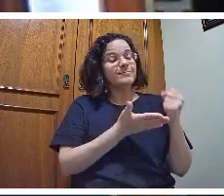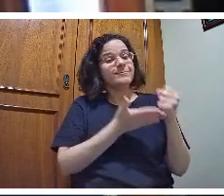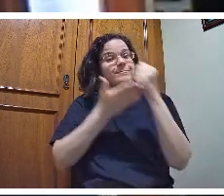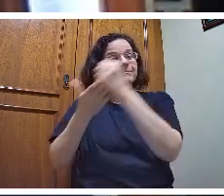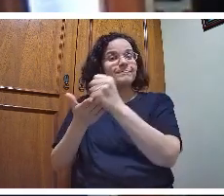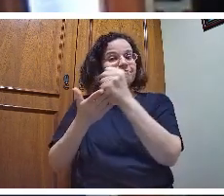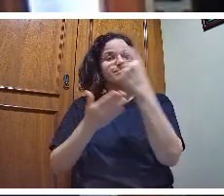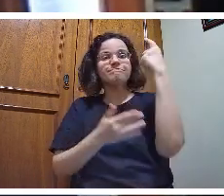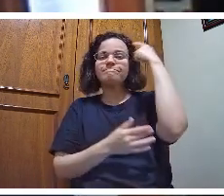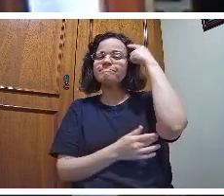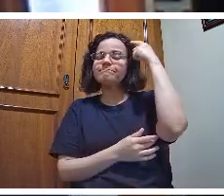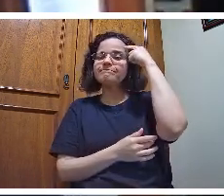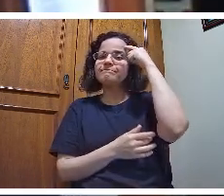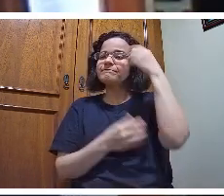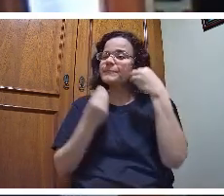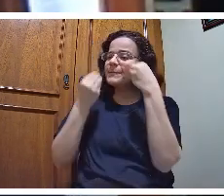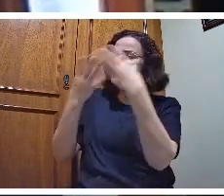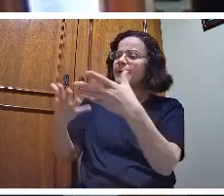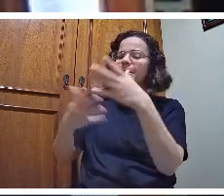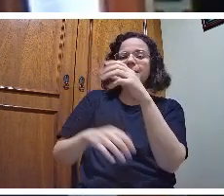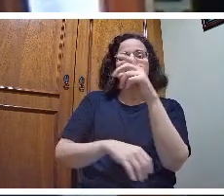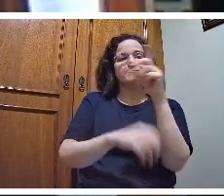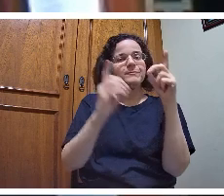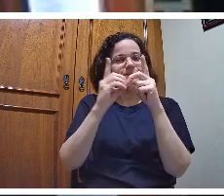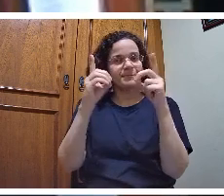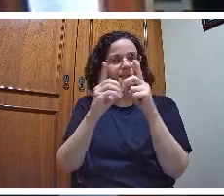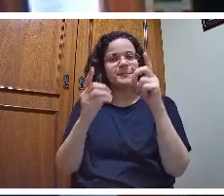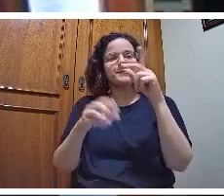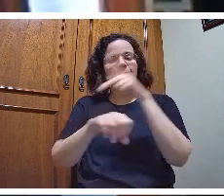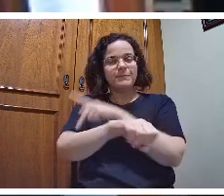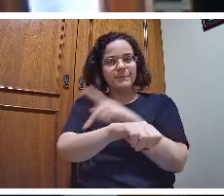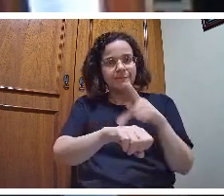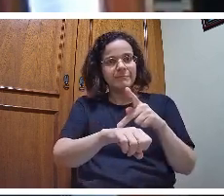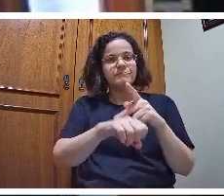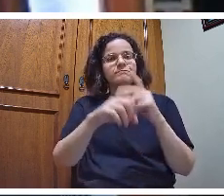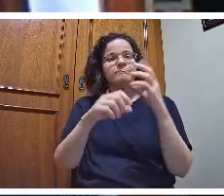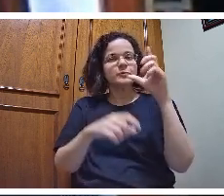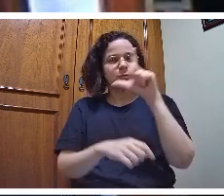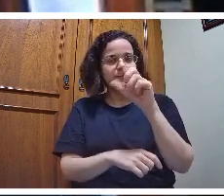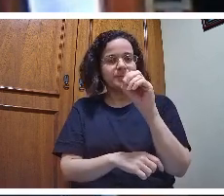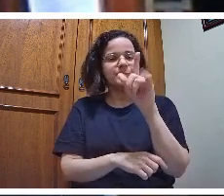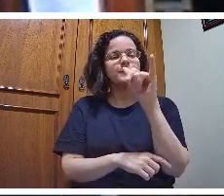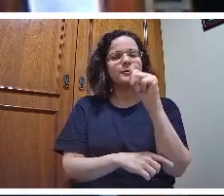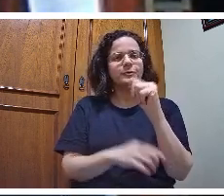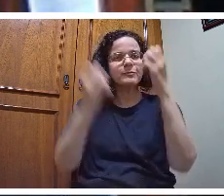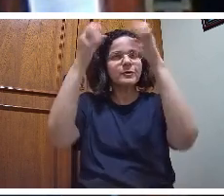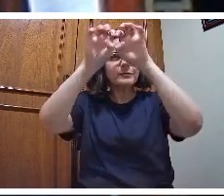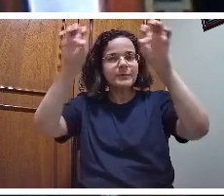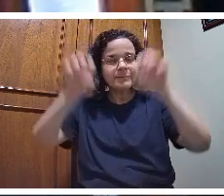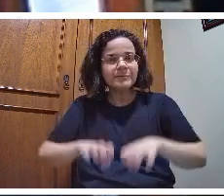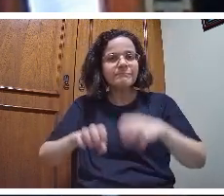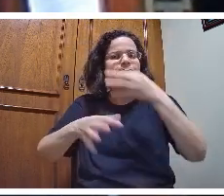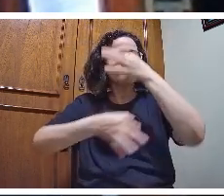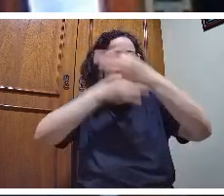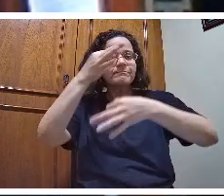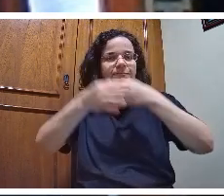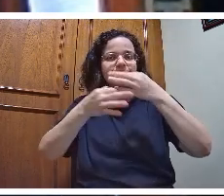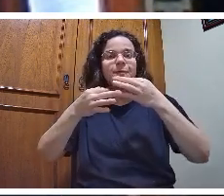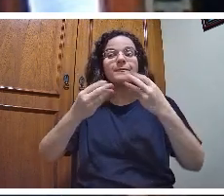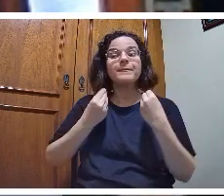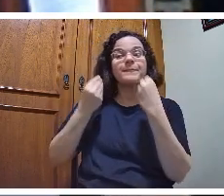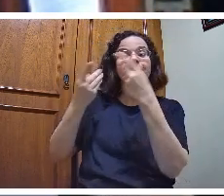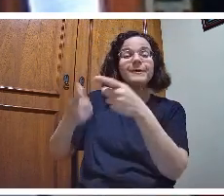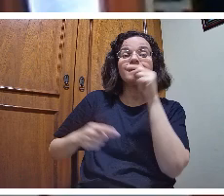coerente científico lógico estruturado crítico para que o aluno na sociedade na vida